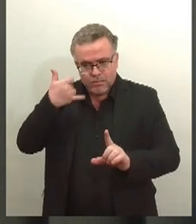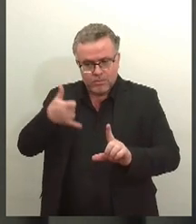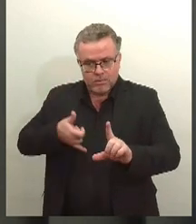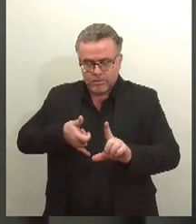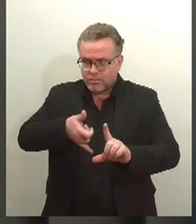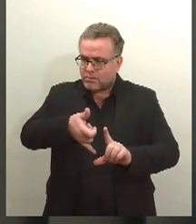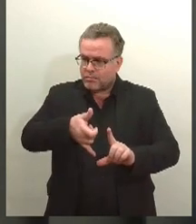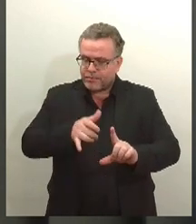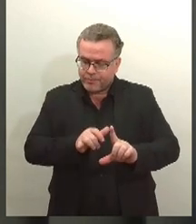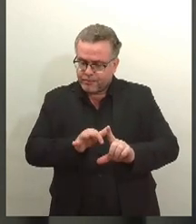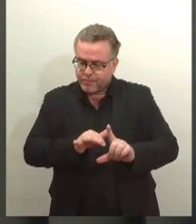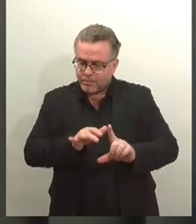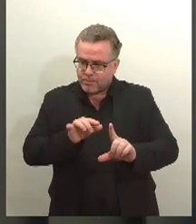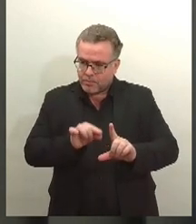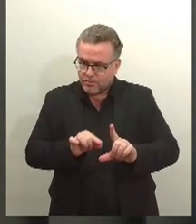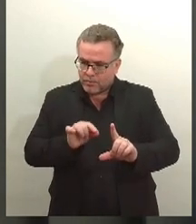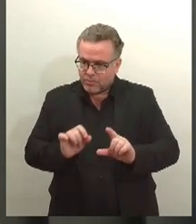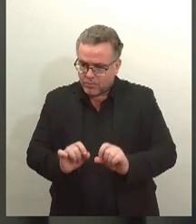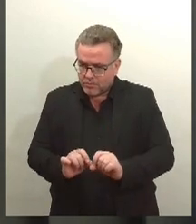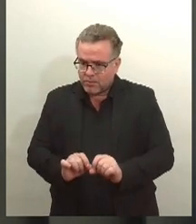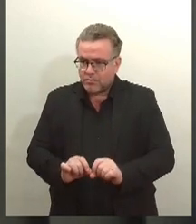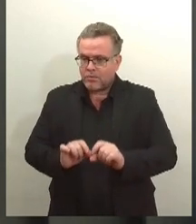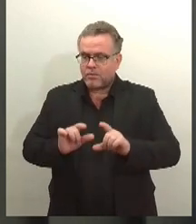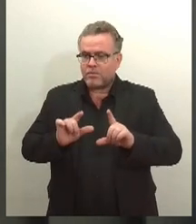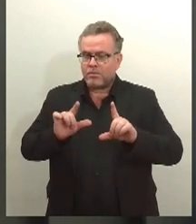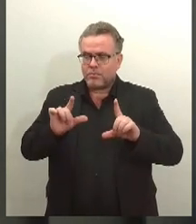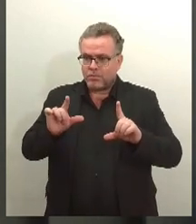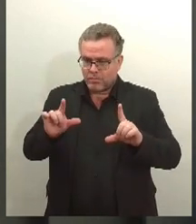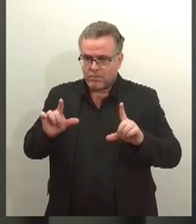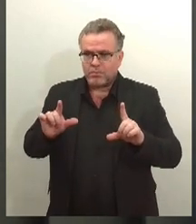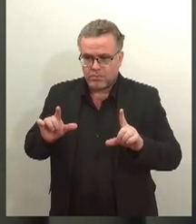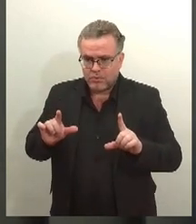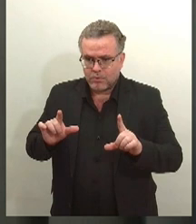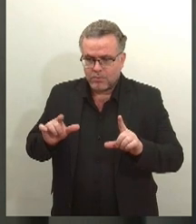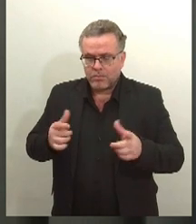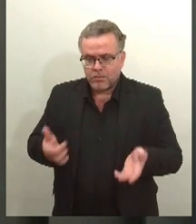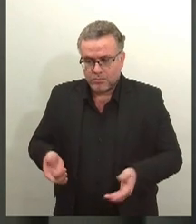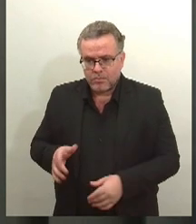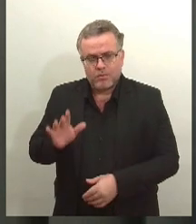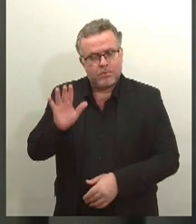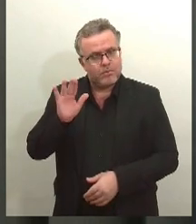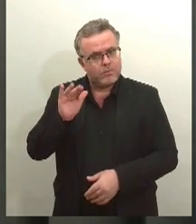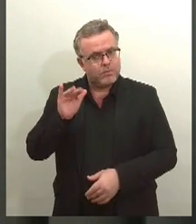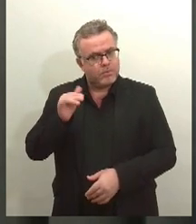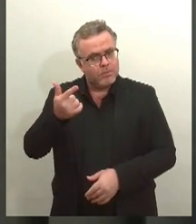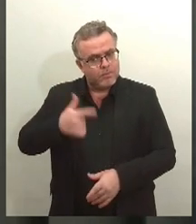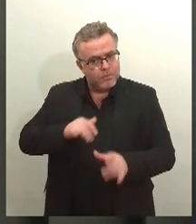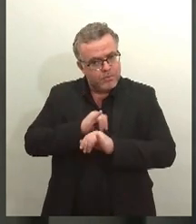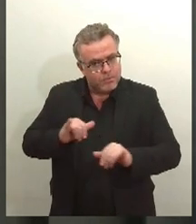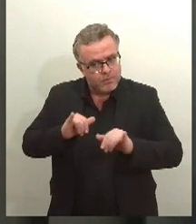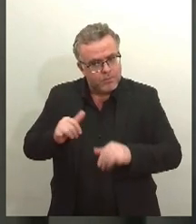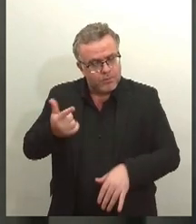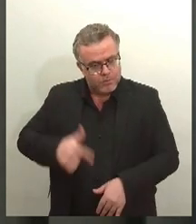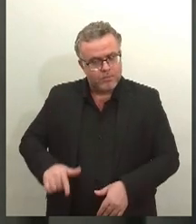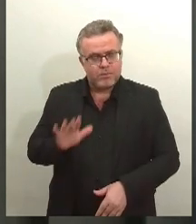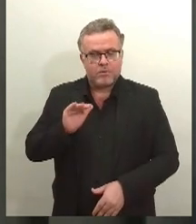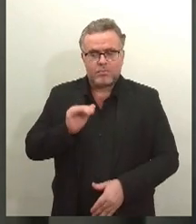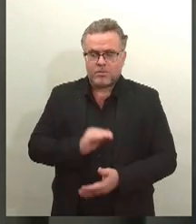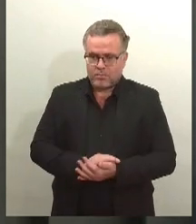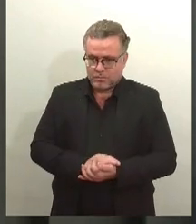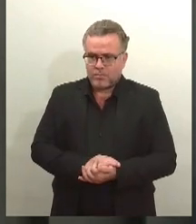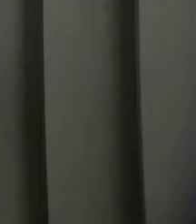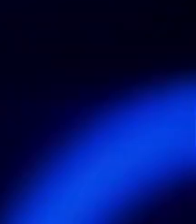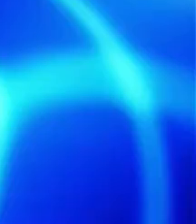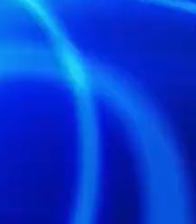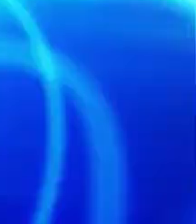localizado no canto inferior esquerdo da tela e será direcionado. Até o nosso próximo encontro. Espero todos vocês. Até lá. Tchau.